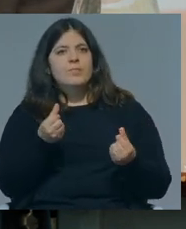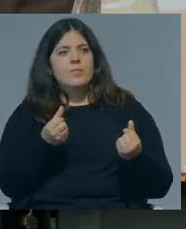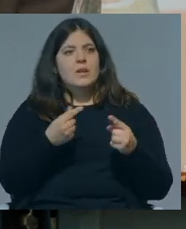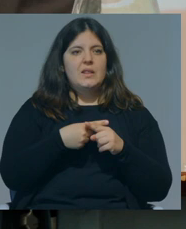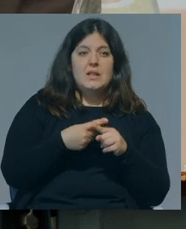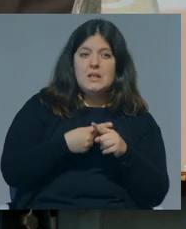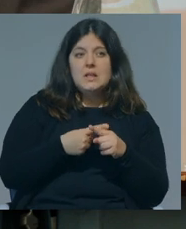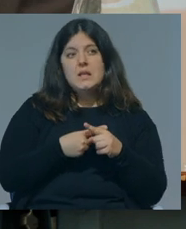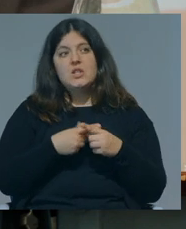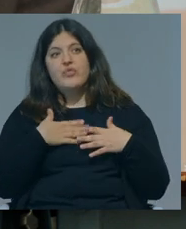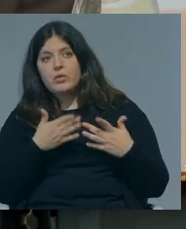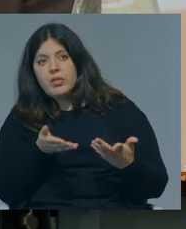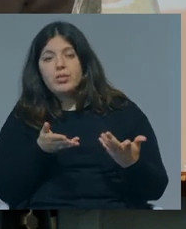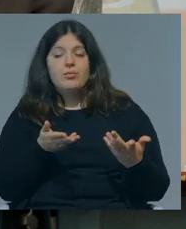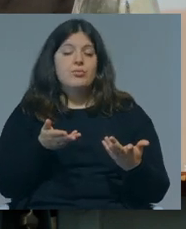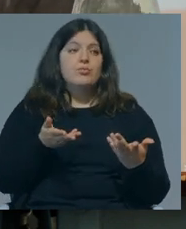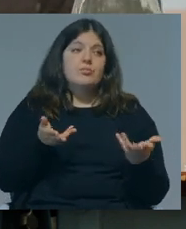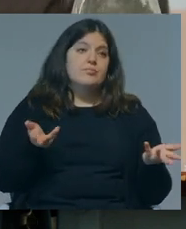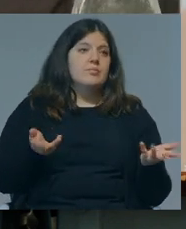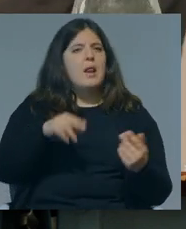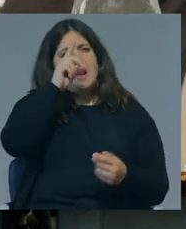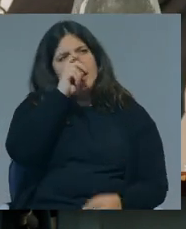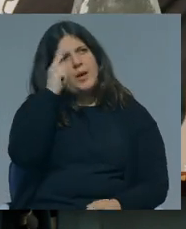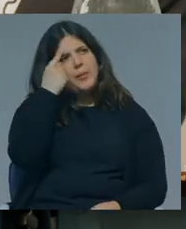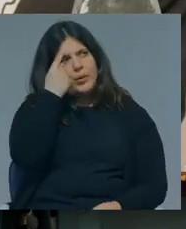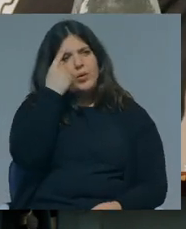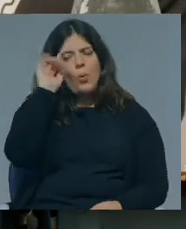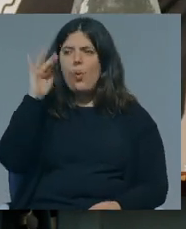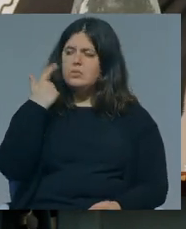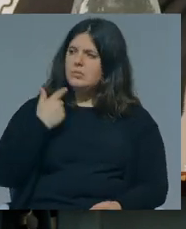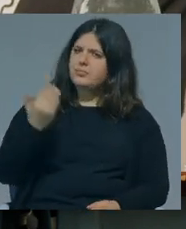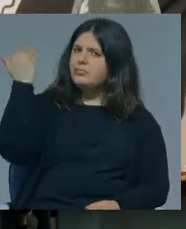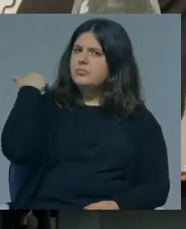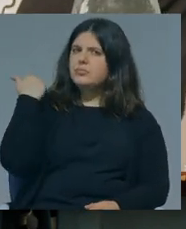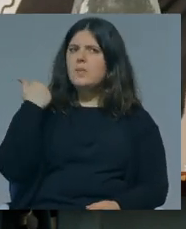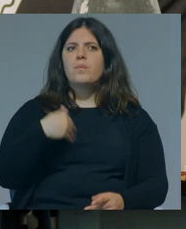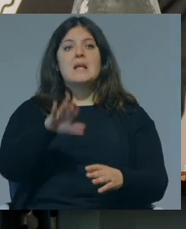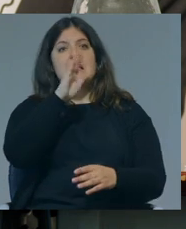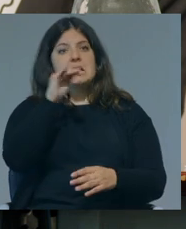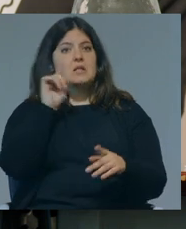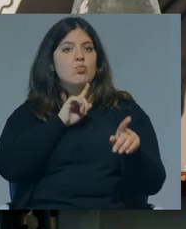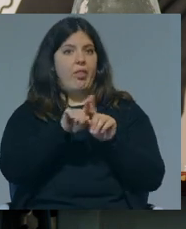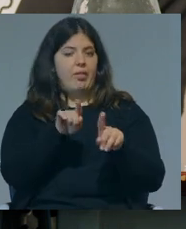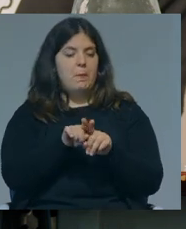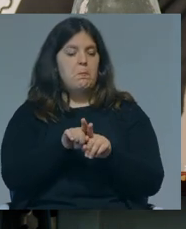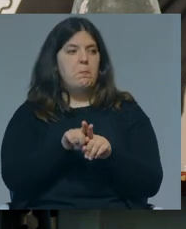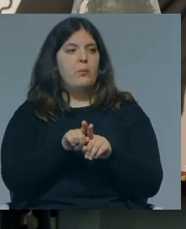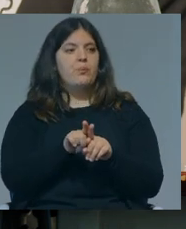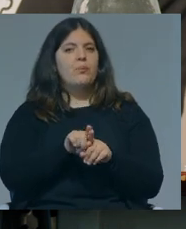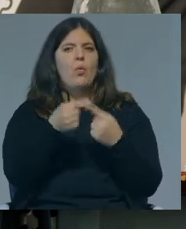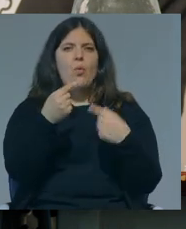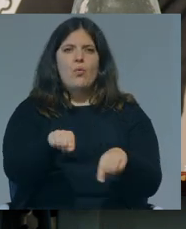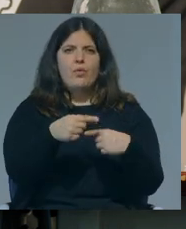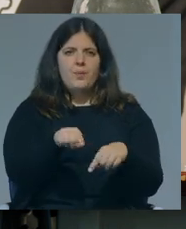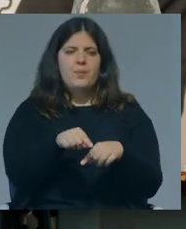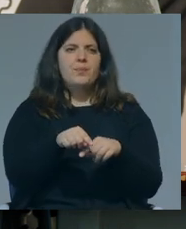cunhas, interesses, vontades. Eu lembro-me, quando estava ainda em ciência política, houve